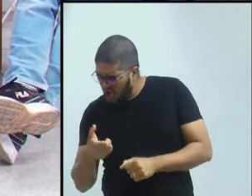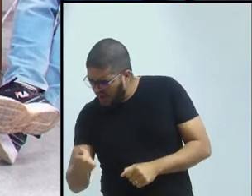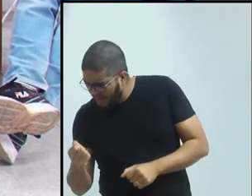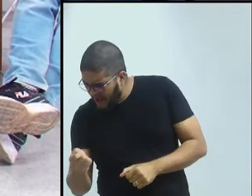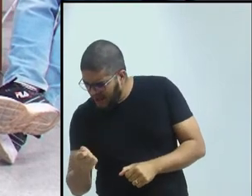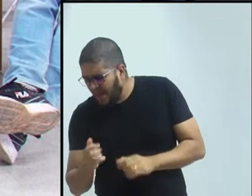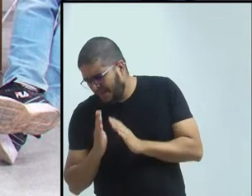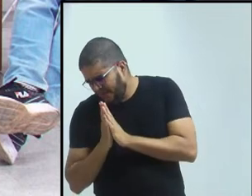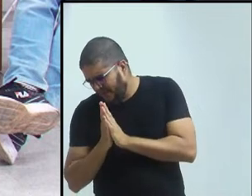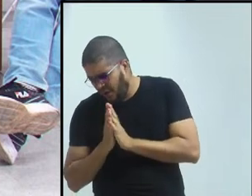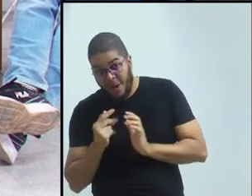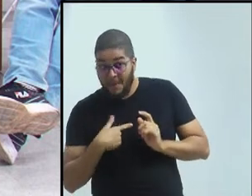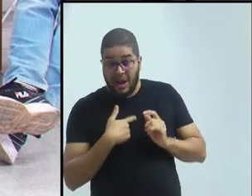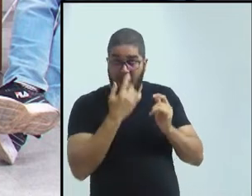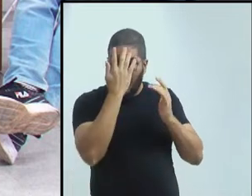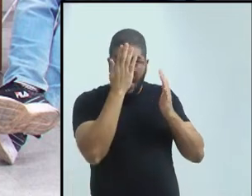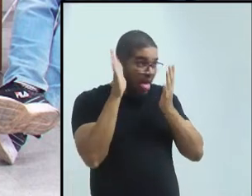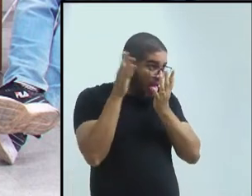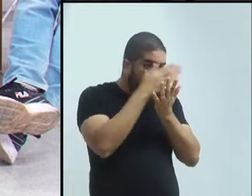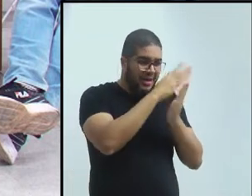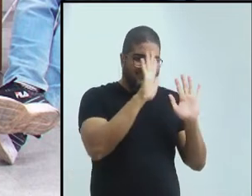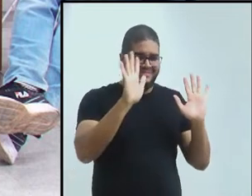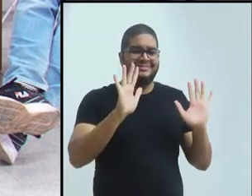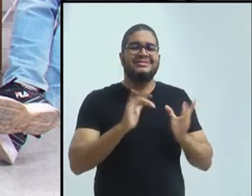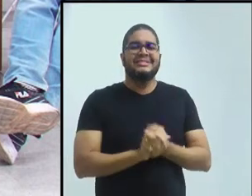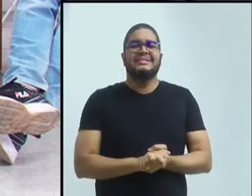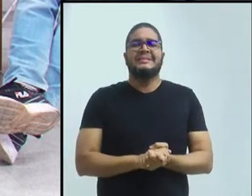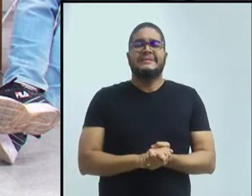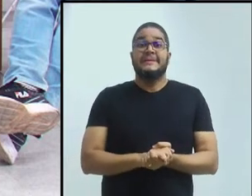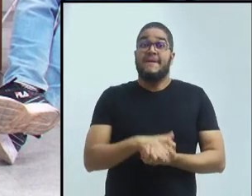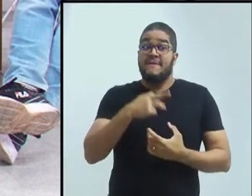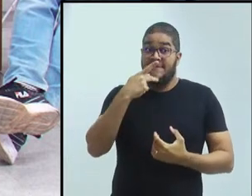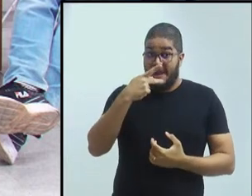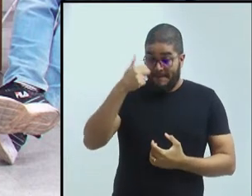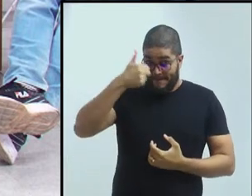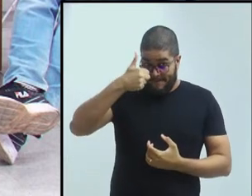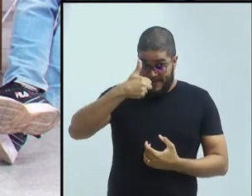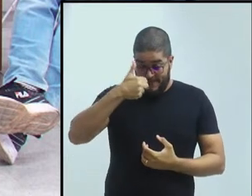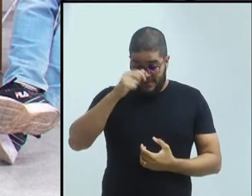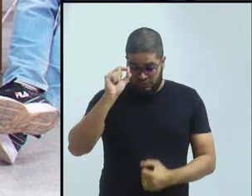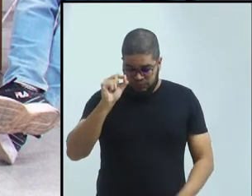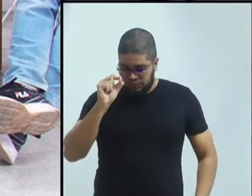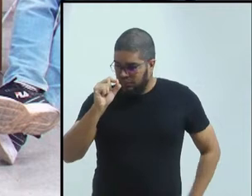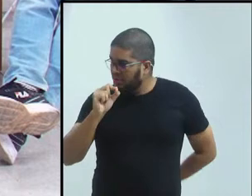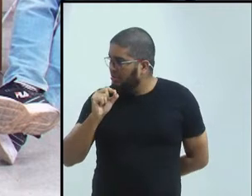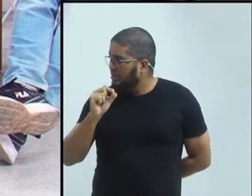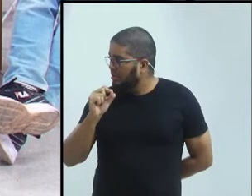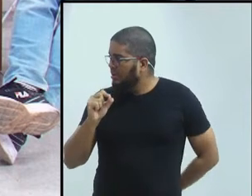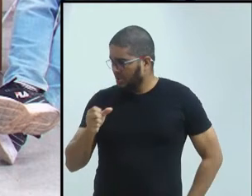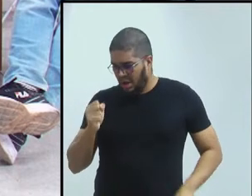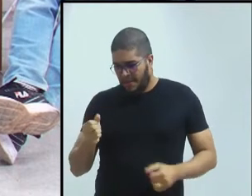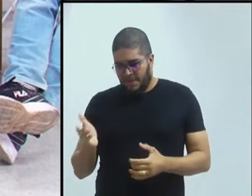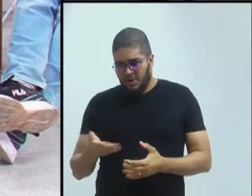me distraio. Então, eu vou falar, primeiramente... Pode passar.